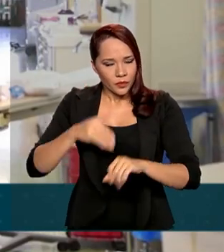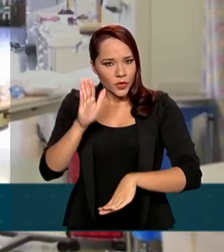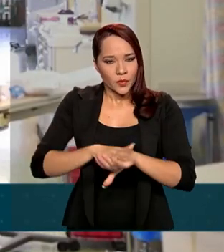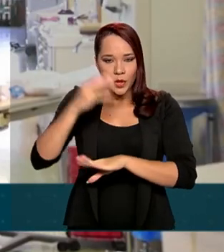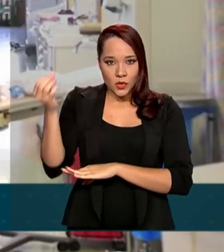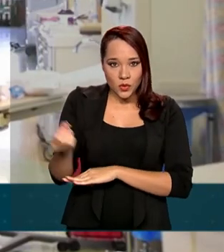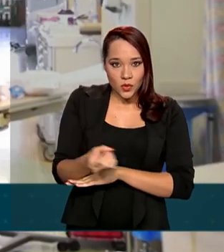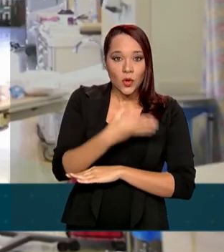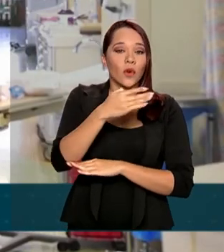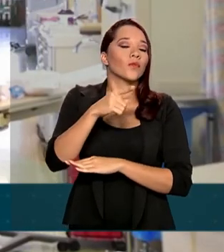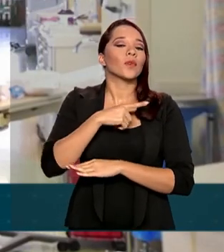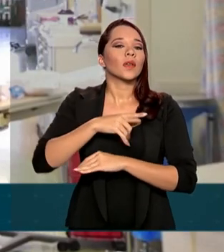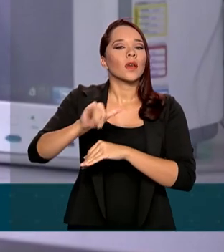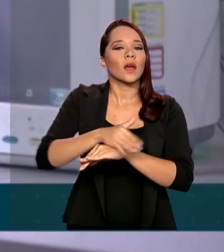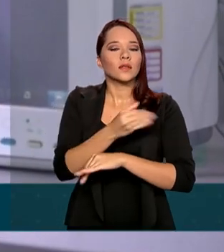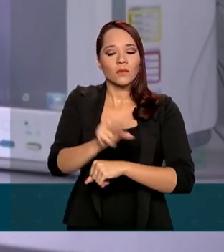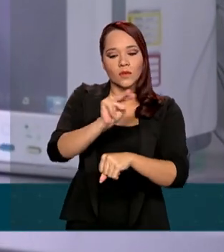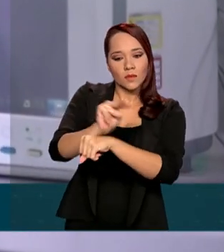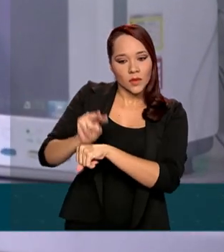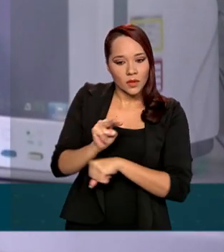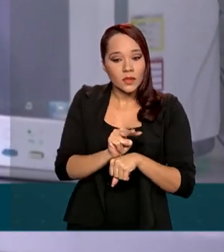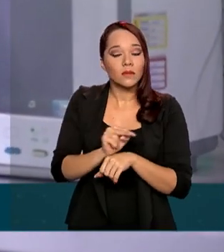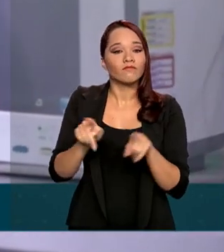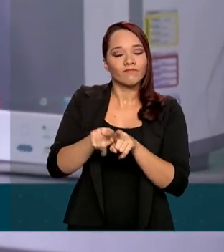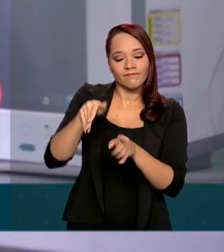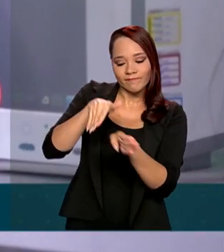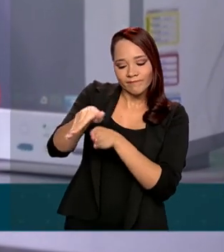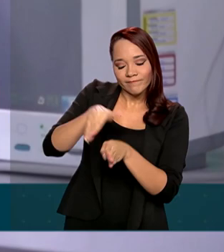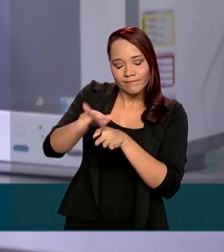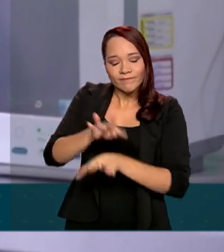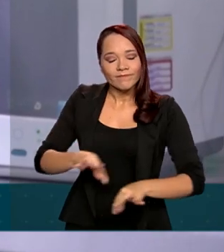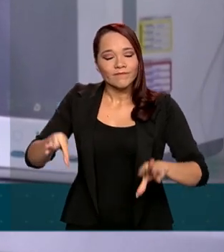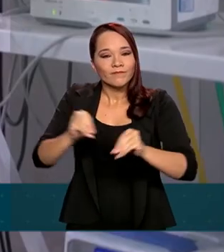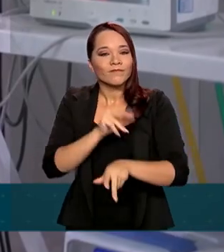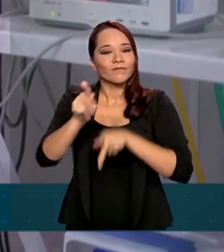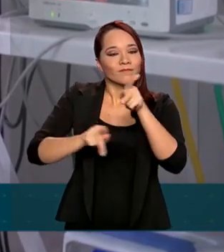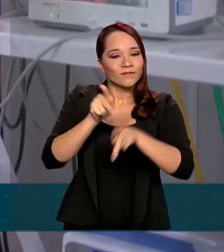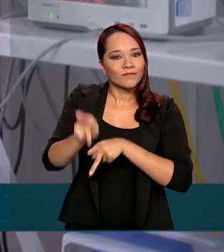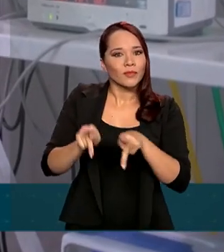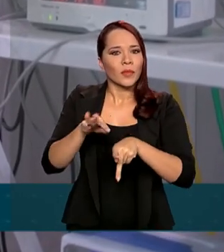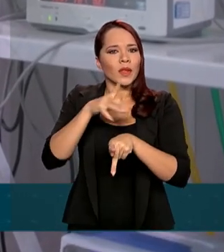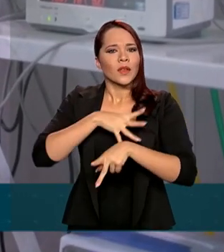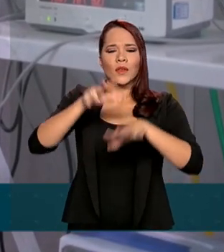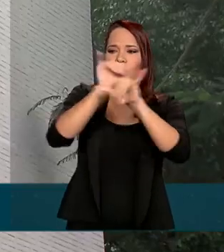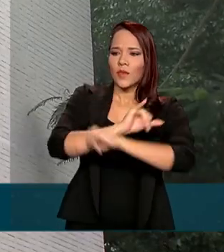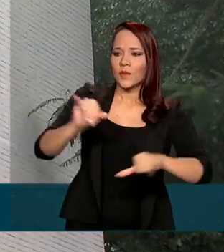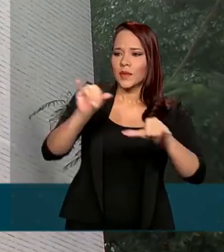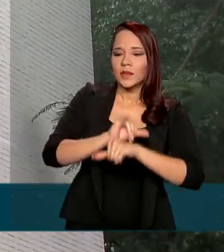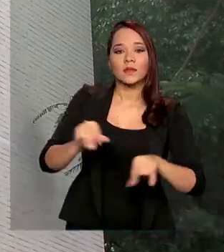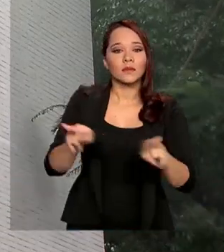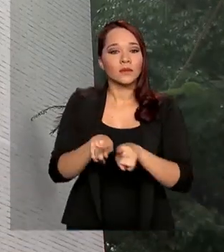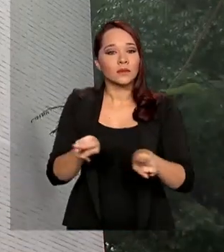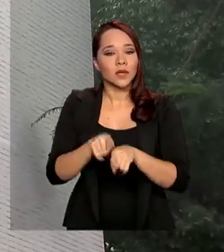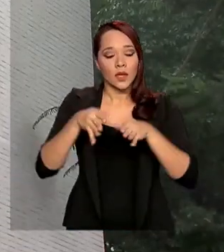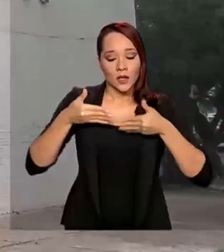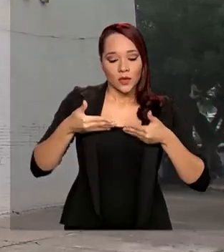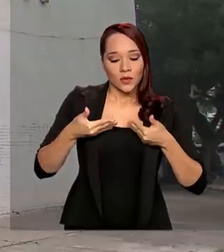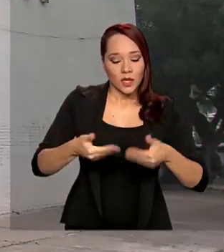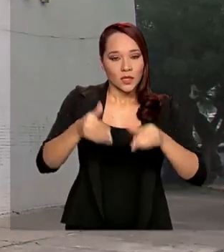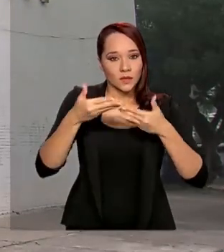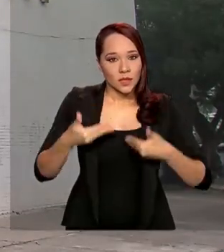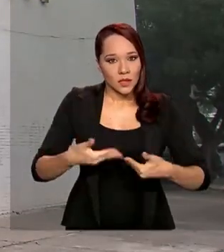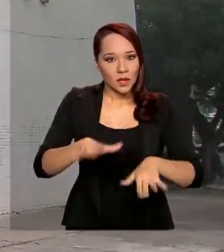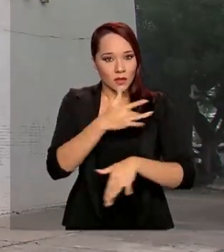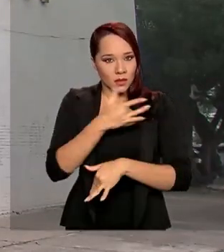novo e eficaz em ações de prevenção. Ele orientou a toda a população que busca informações também no site do Ministério da Saúde,